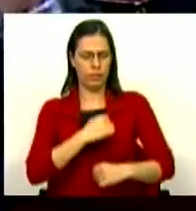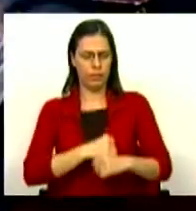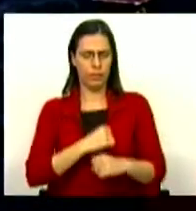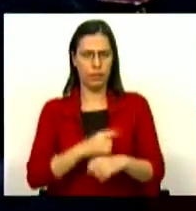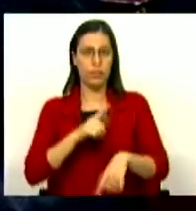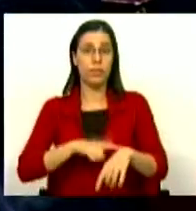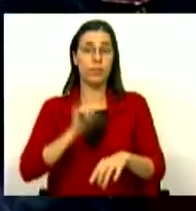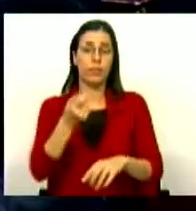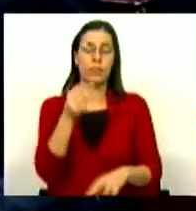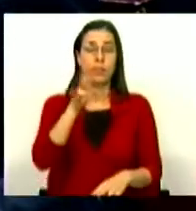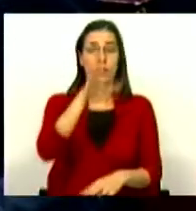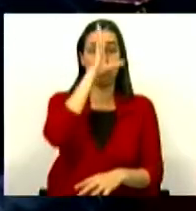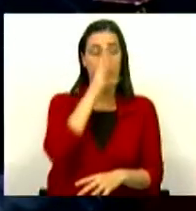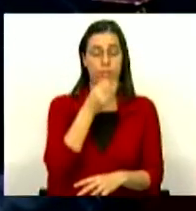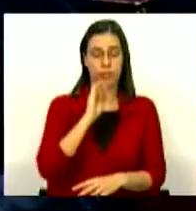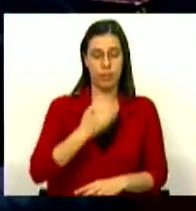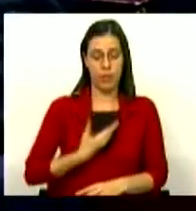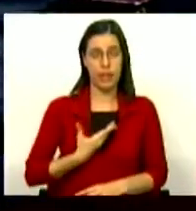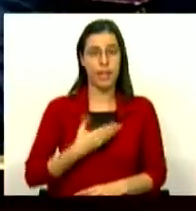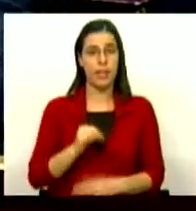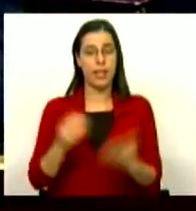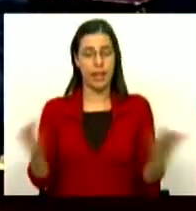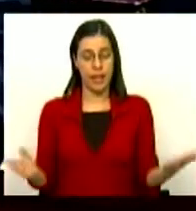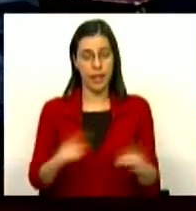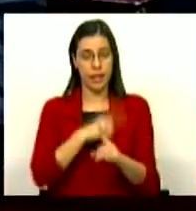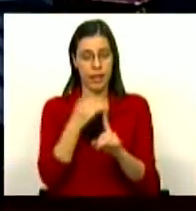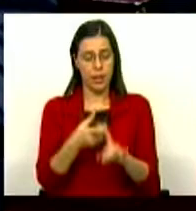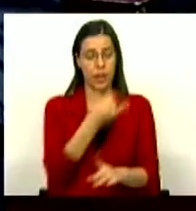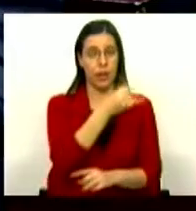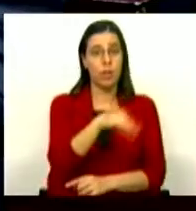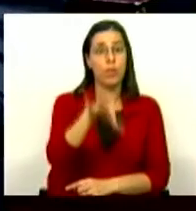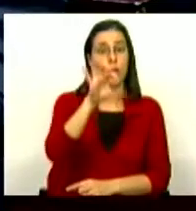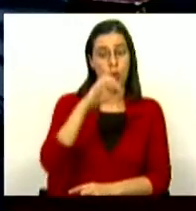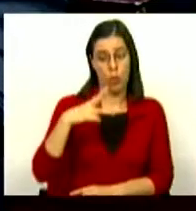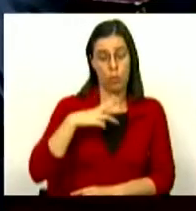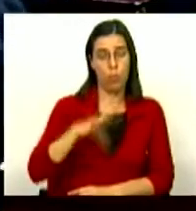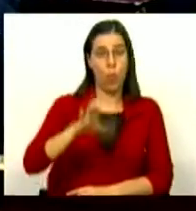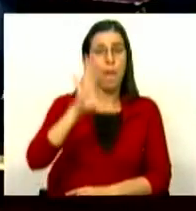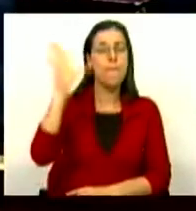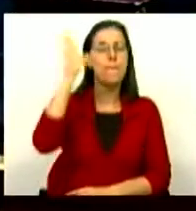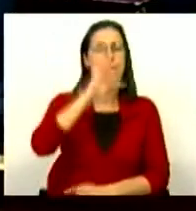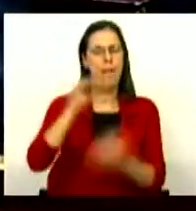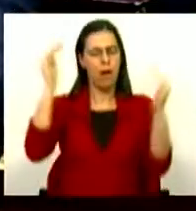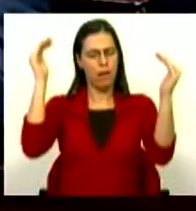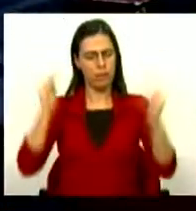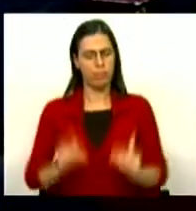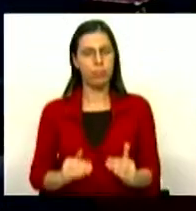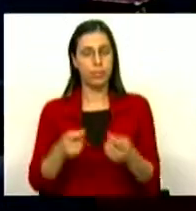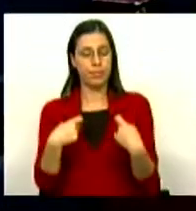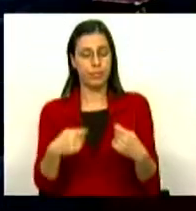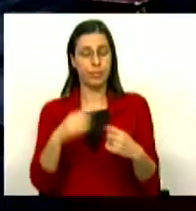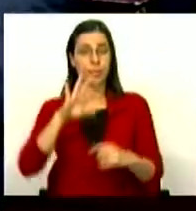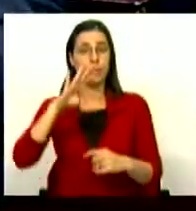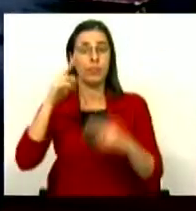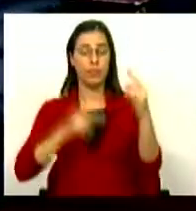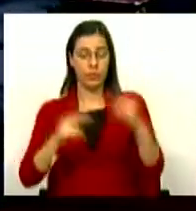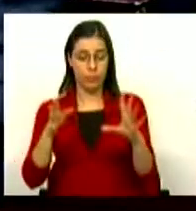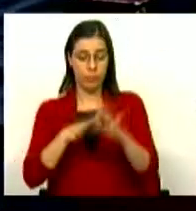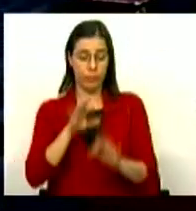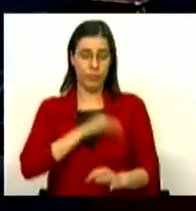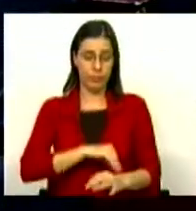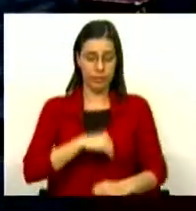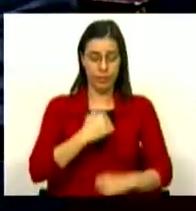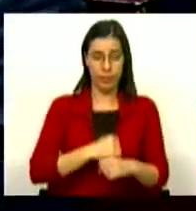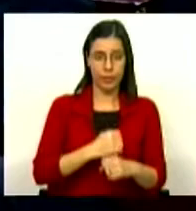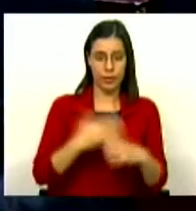no tempo do antigo governo PSC e CDS. E em 2018, Portugal foi um dos países que mais diminuiu a carga fiscal sobre os rendimentos